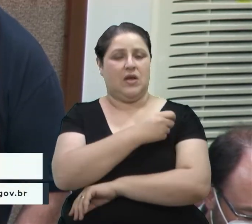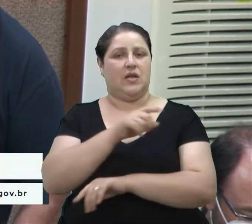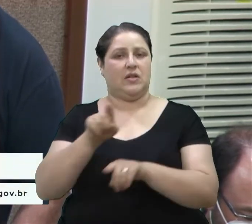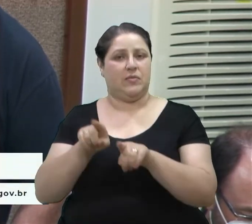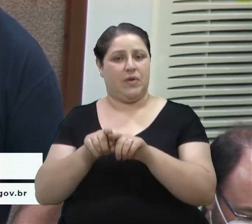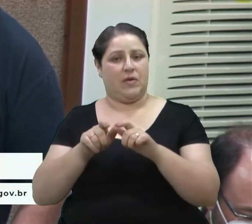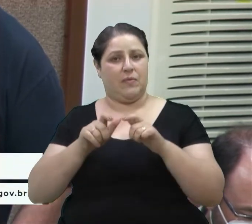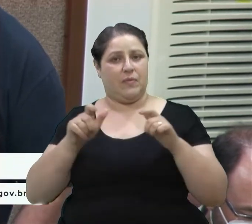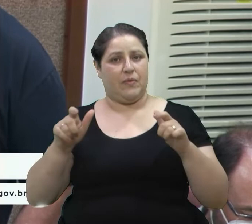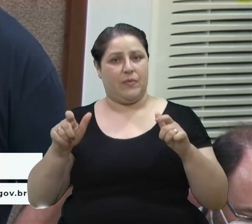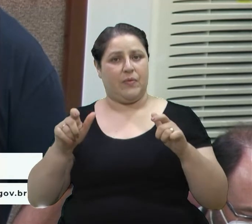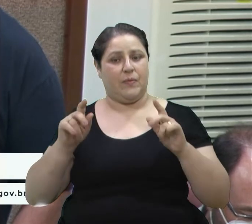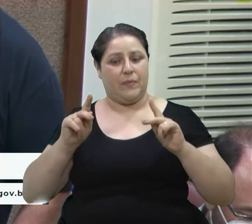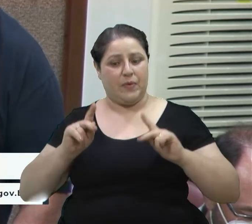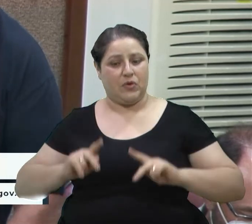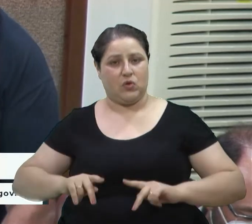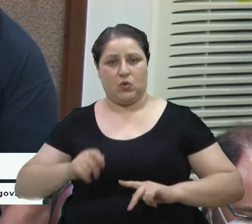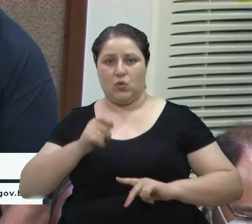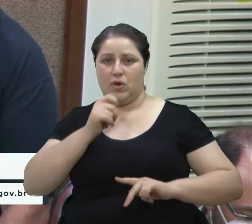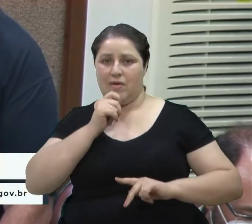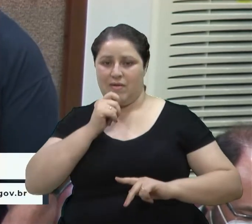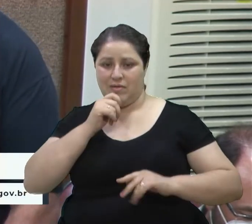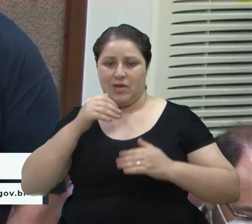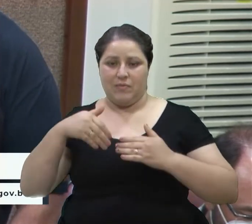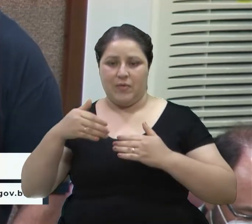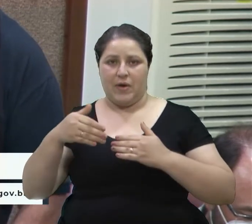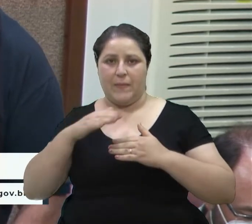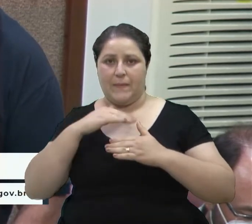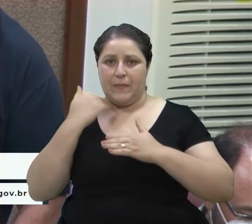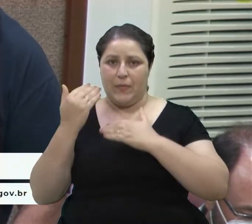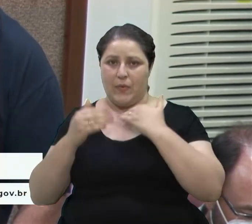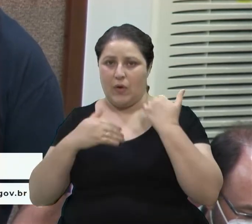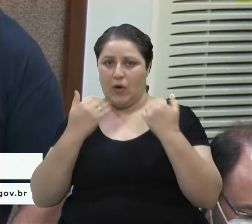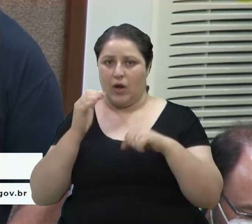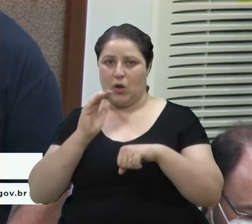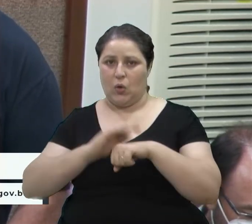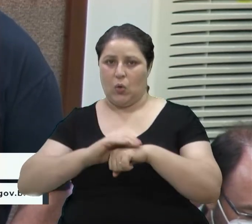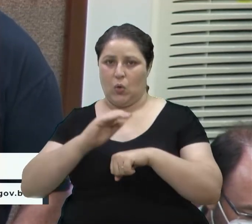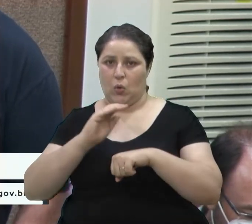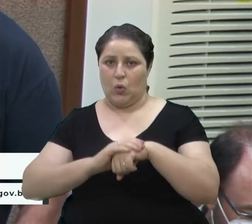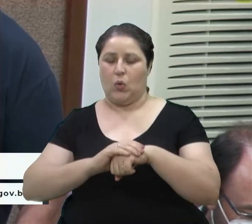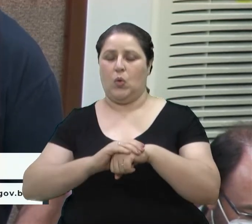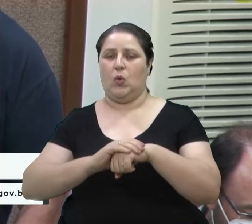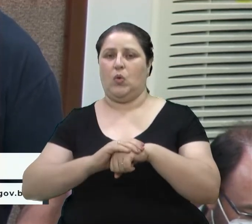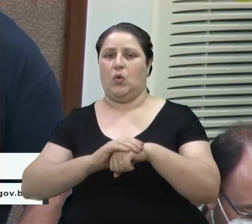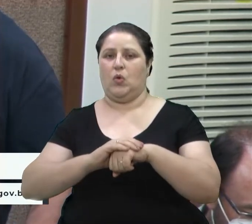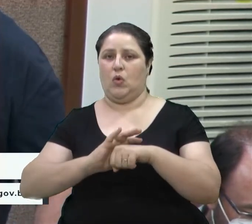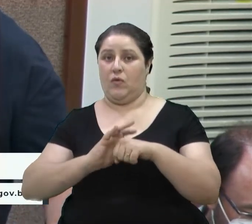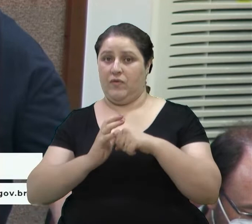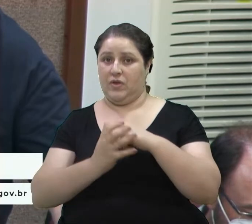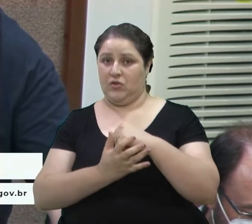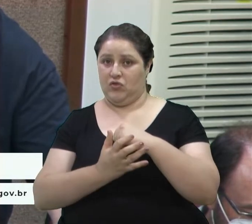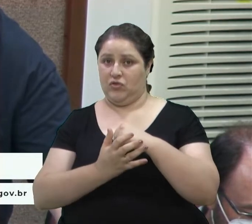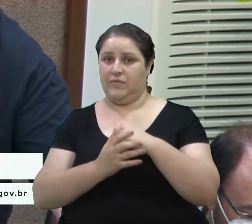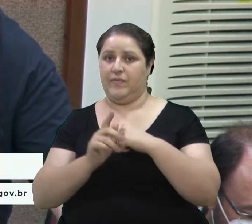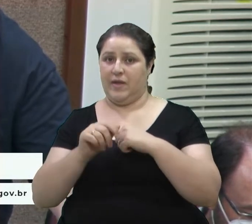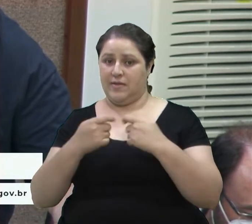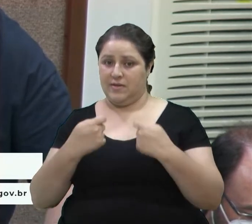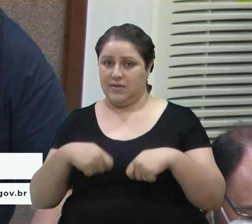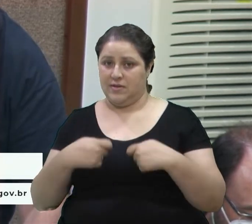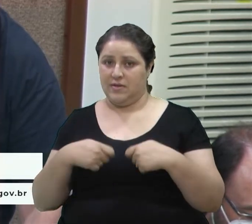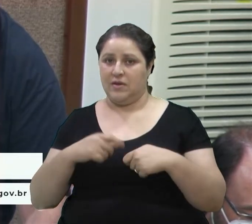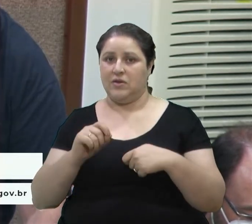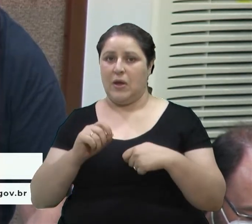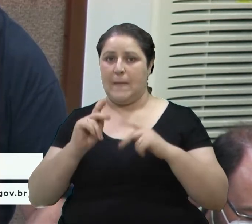ainda estão morrendo por causa do Covid, né, então, isso é uma necessidade, as pessoas que tiverem interesse,